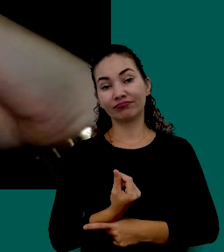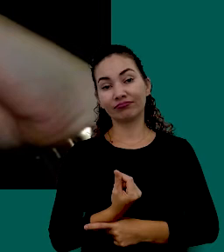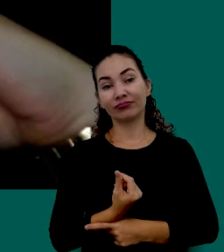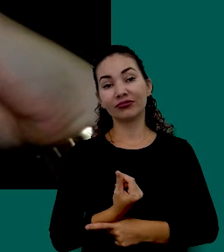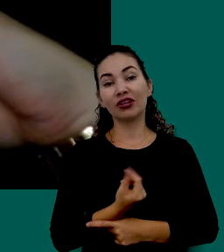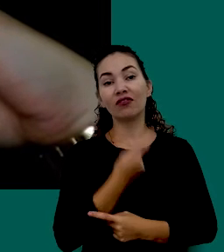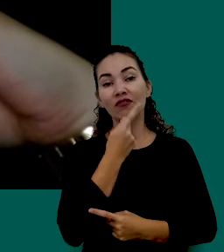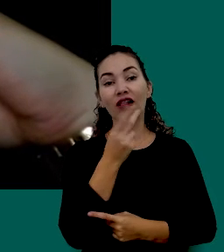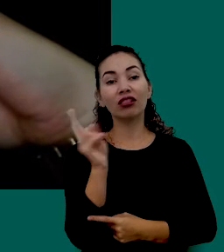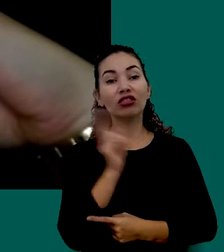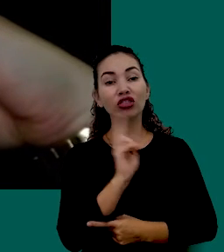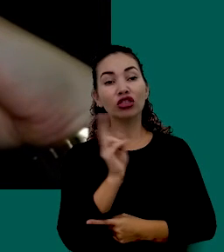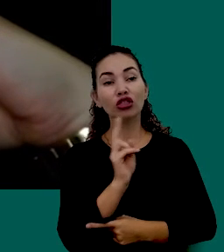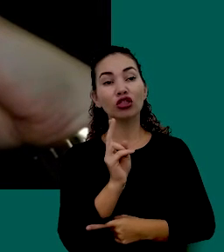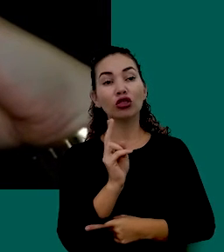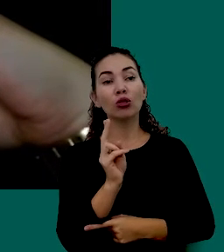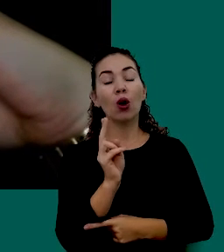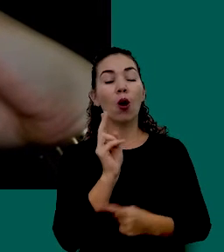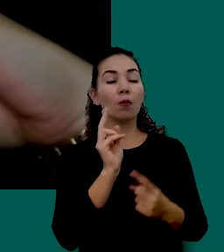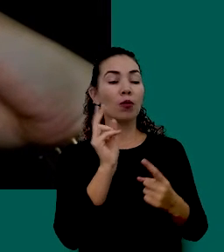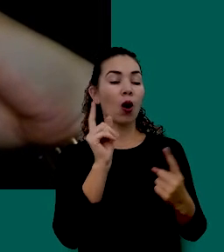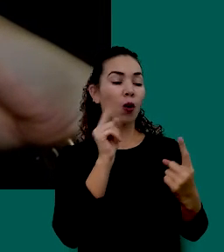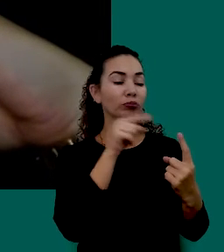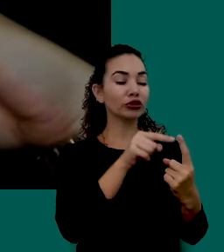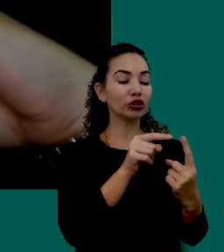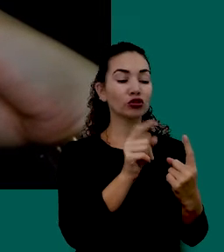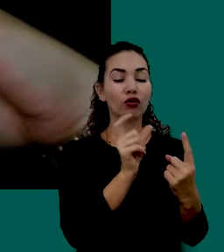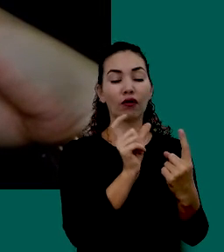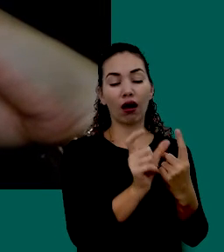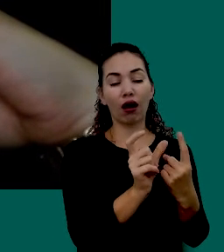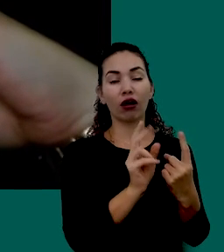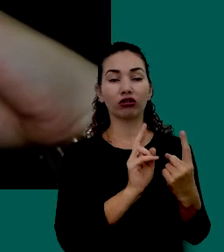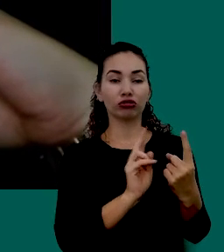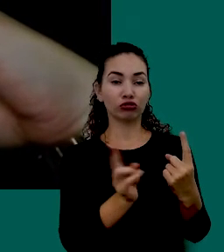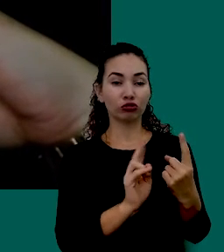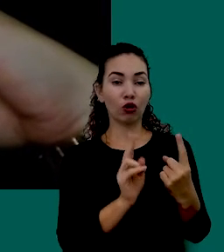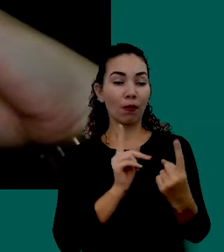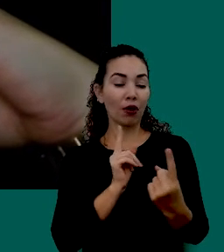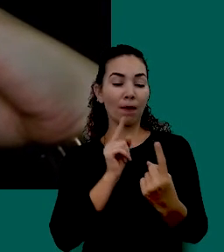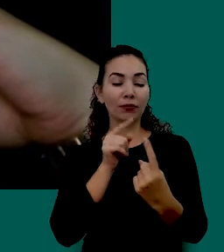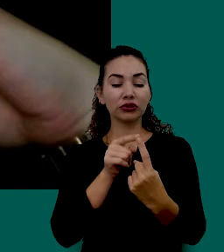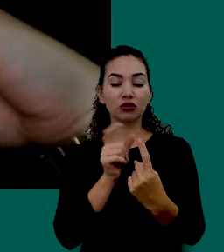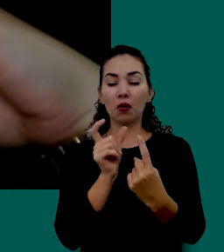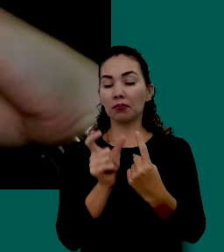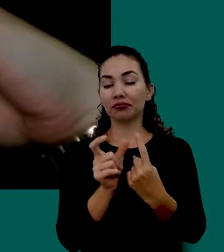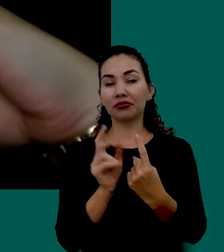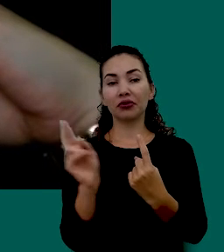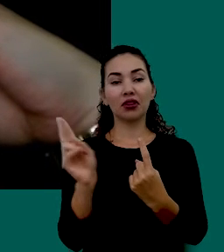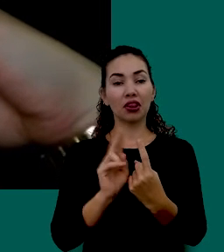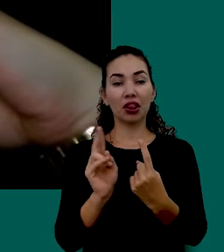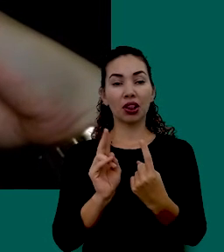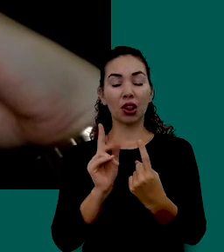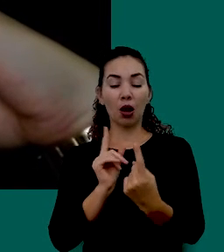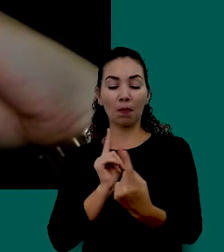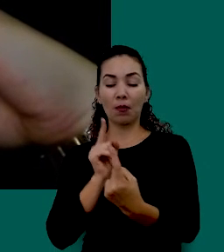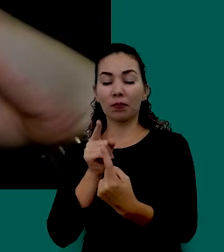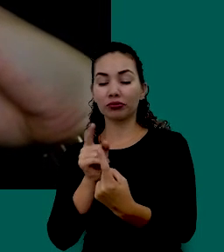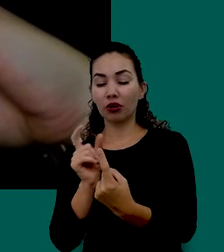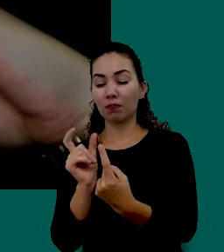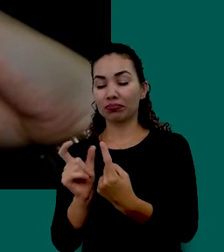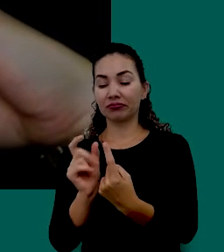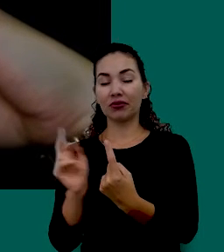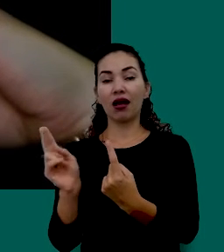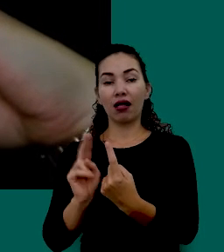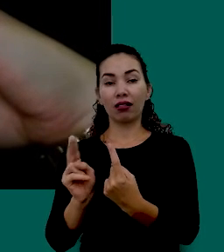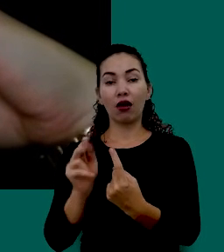Nome Para Cada Um Desses Objetivos Isso Vai Fazer Com Que Tenhamos Uma Motivação